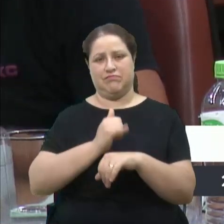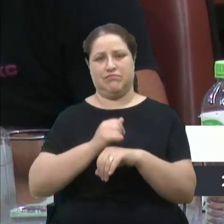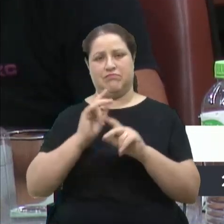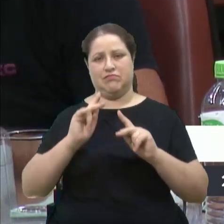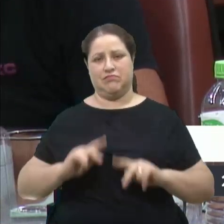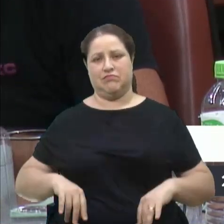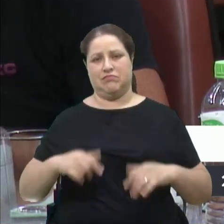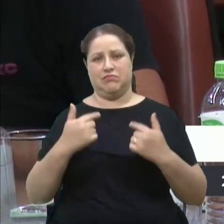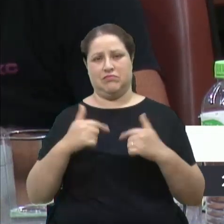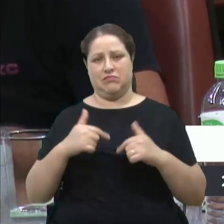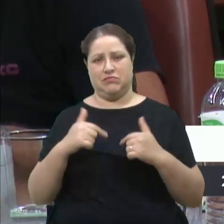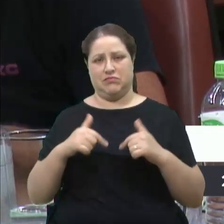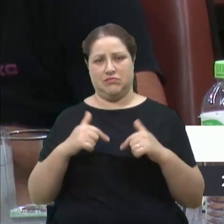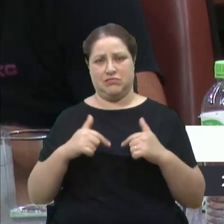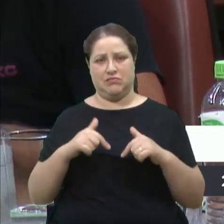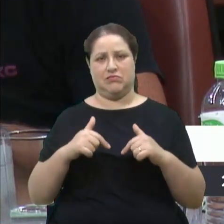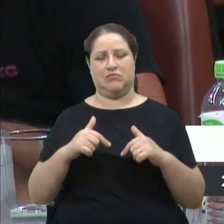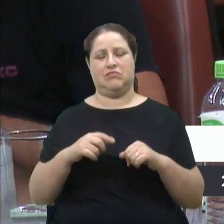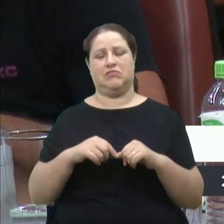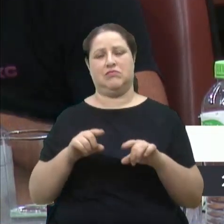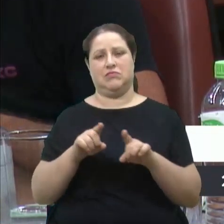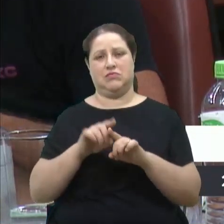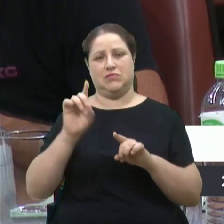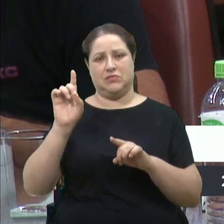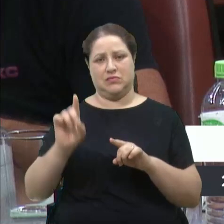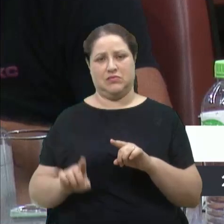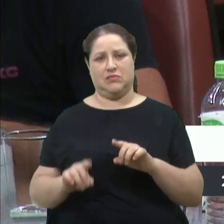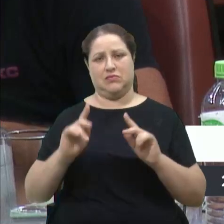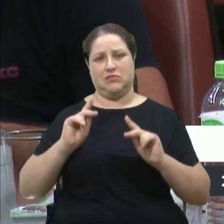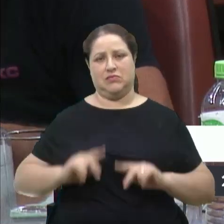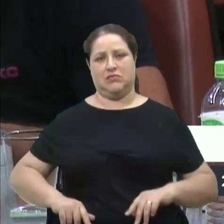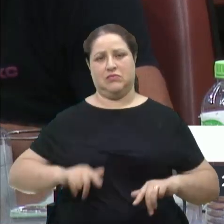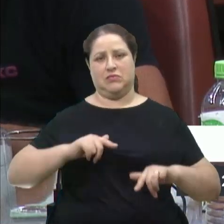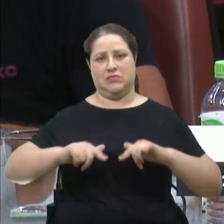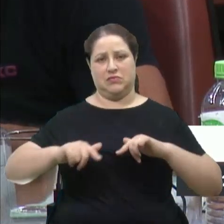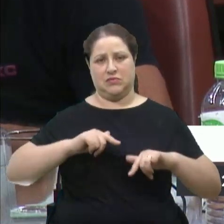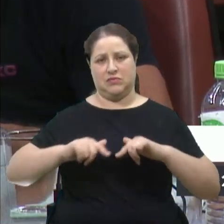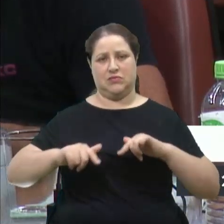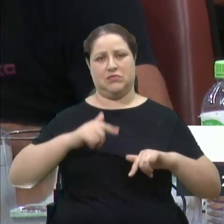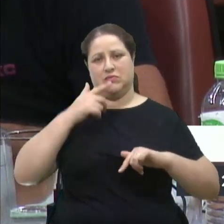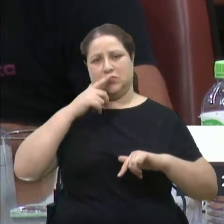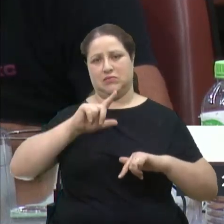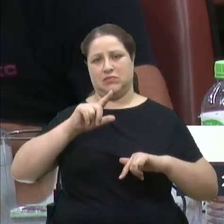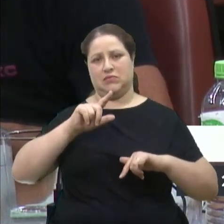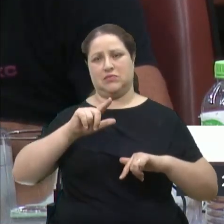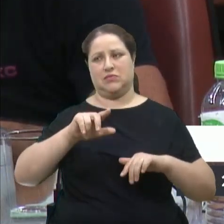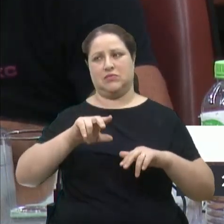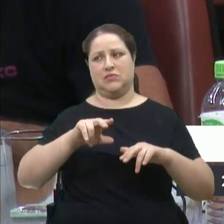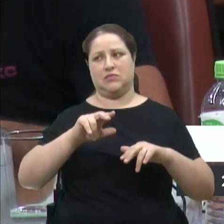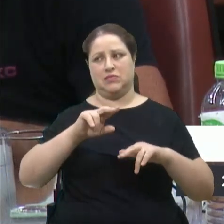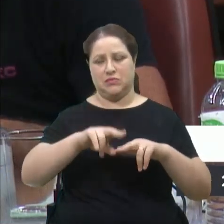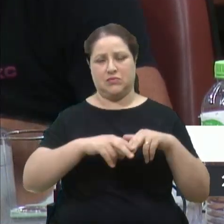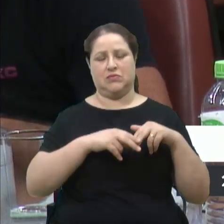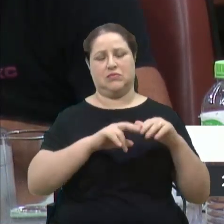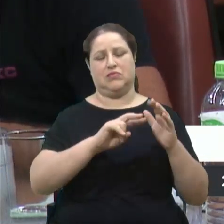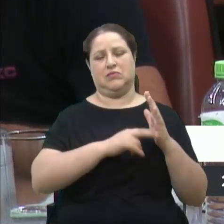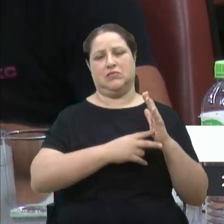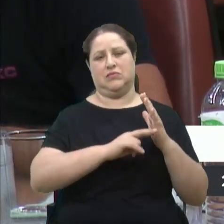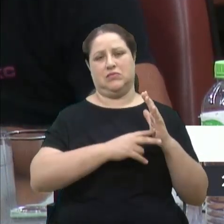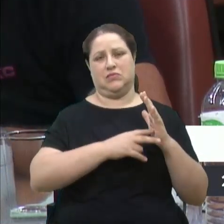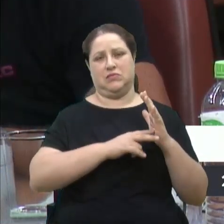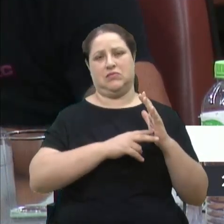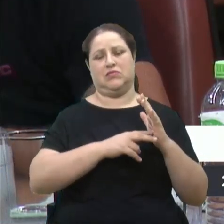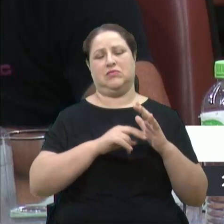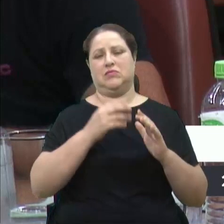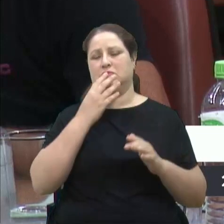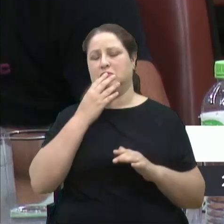trabalhadores e aos direitos dos trabalhadores conquistados através do sindicato. Então, o Caxias do Sul